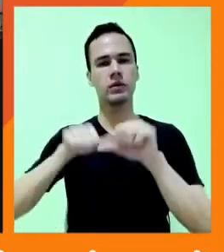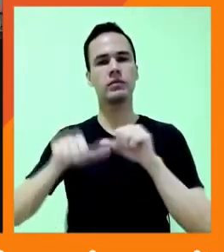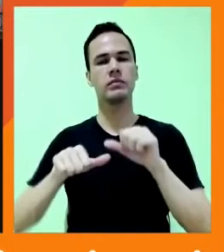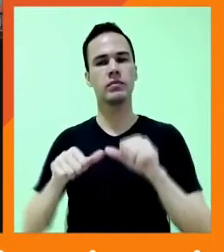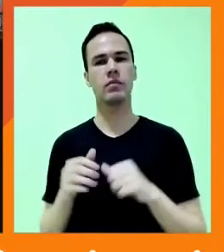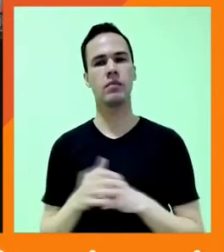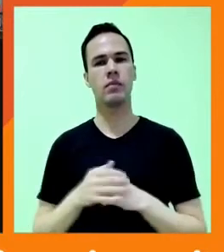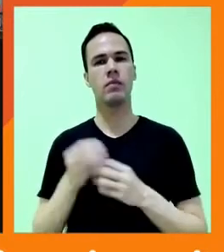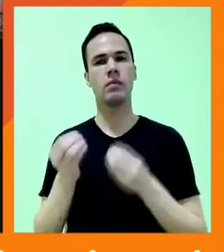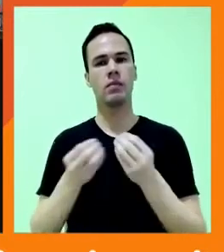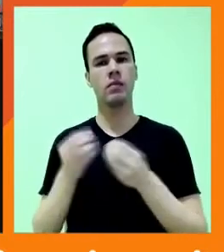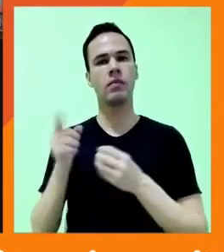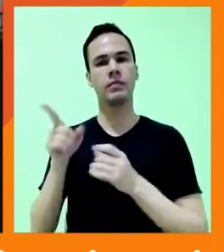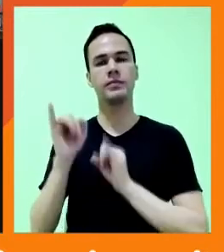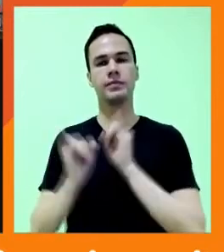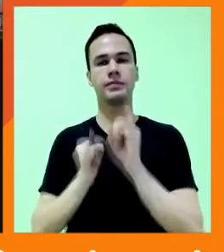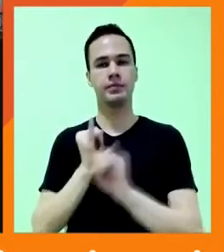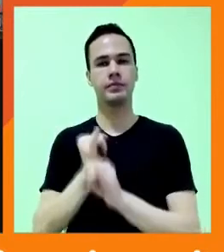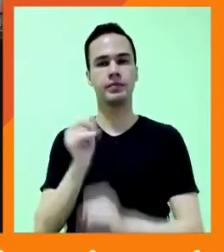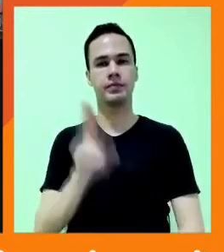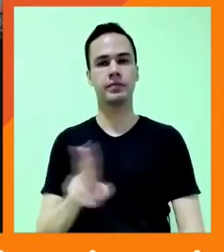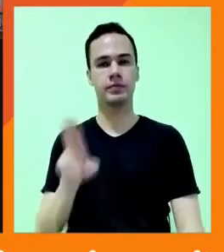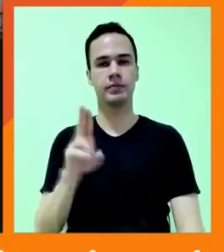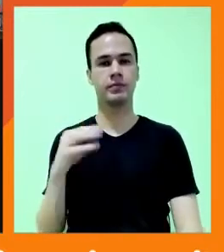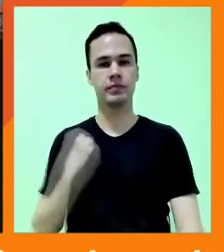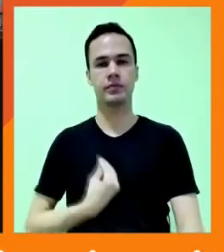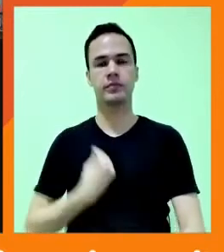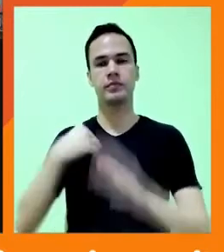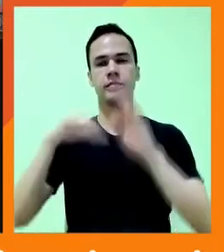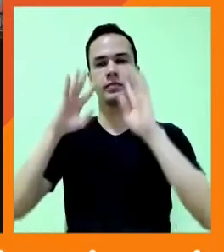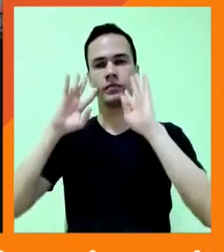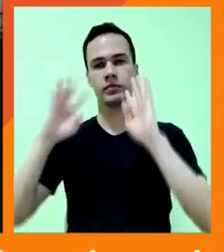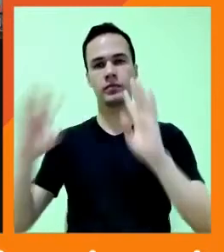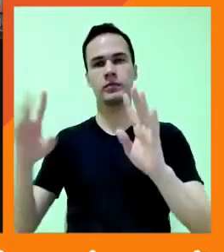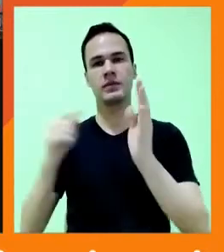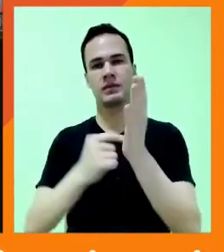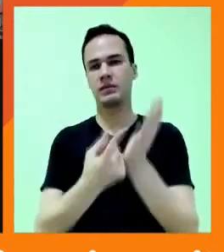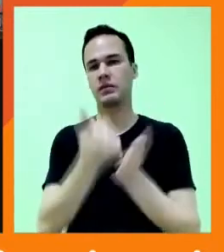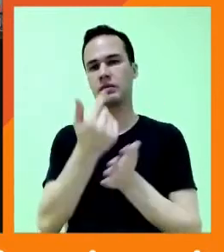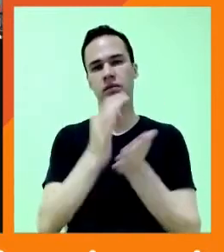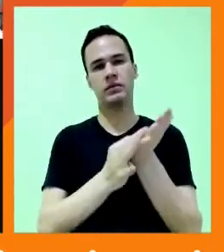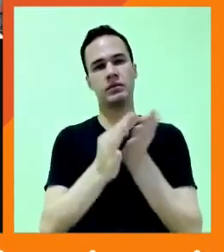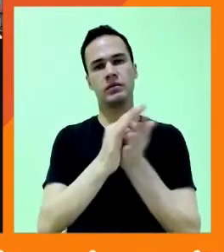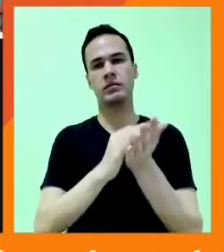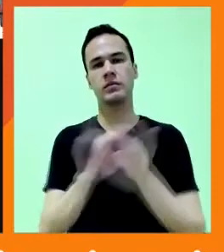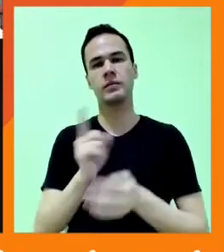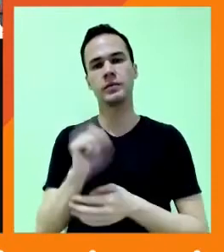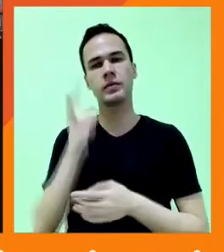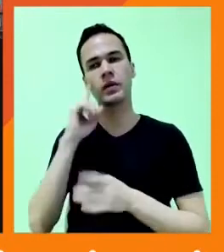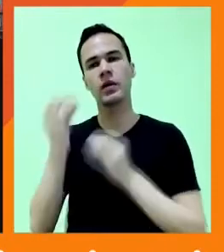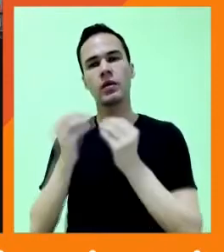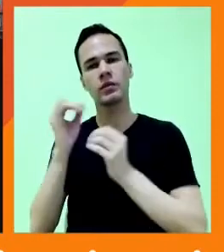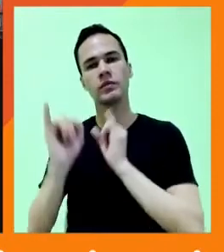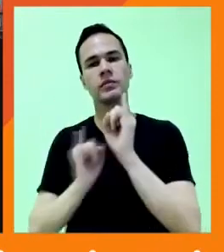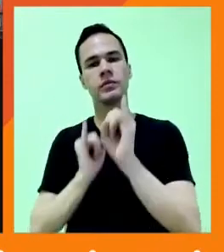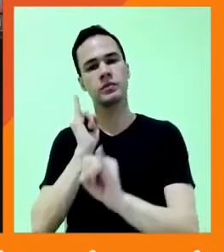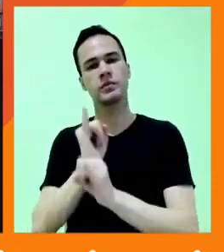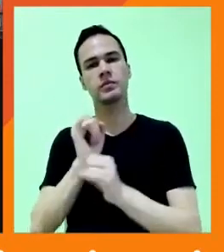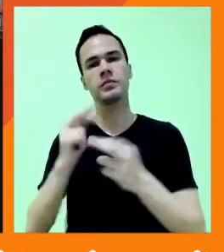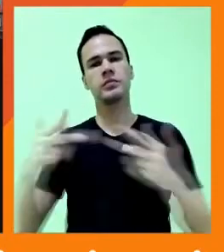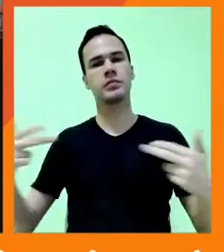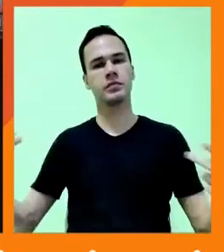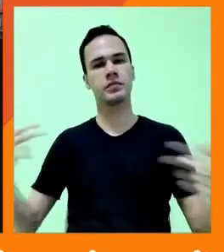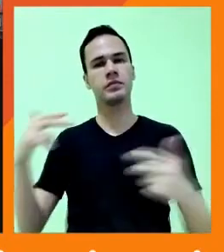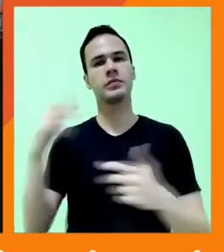vive uma internet em que a nossa atenção não é uma moeda? Como é que a gente vive uma internet plural que reflete a diversidade que já